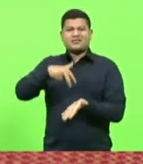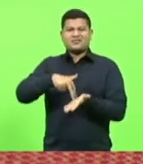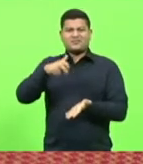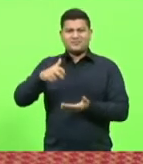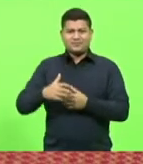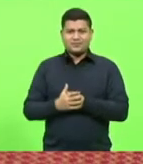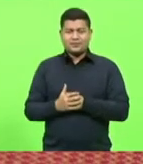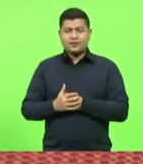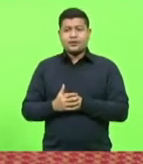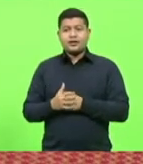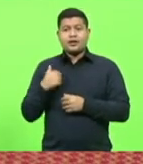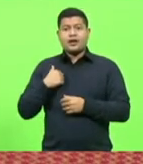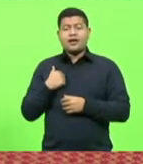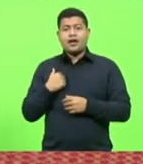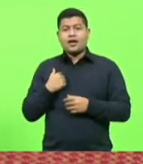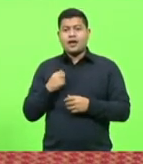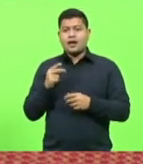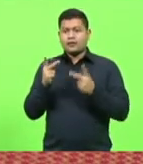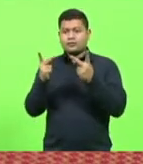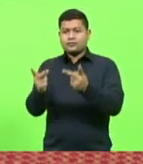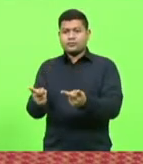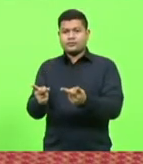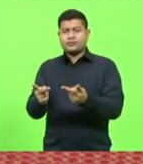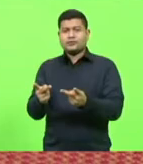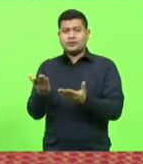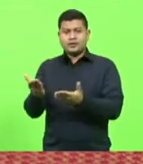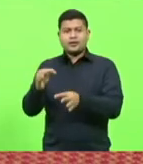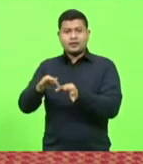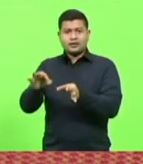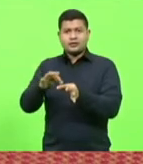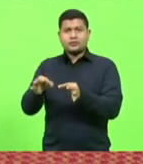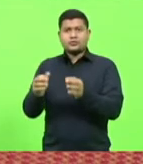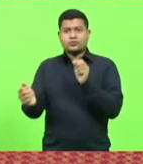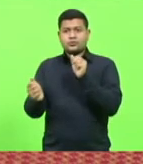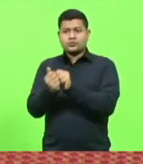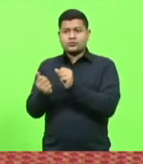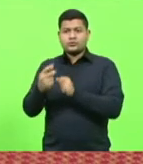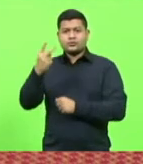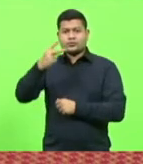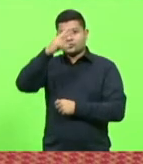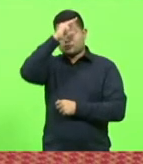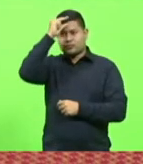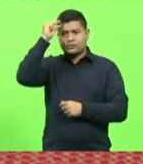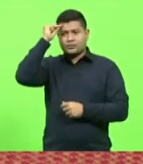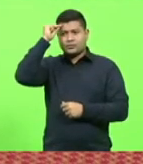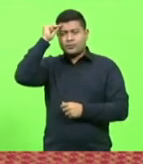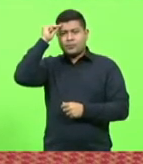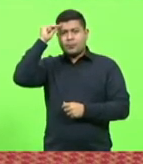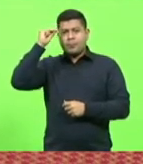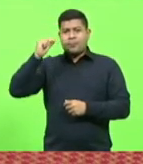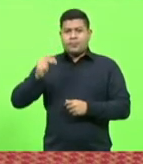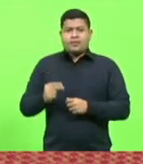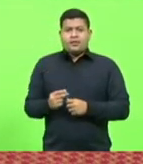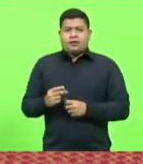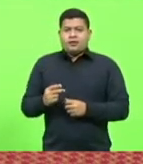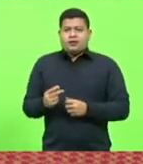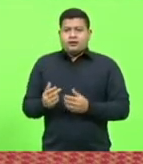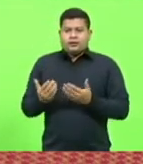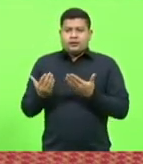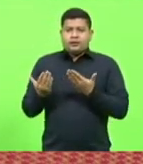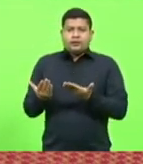lá essa entidade, junto com o vice-prefeito Roque, a prefeita Rosane.